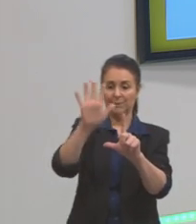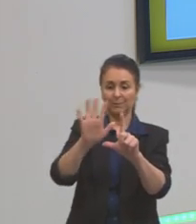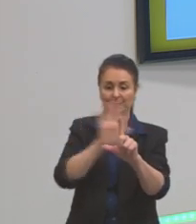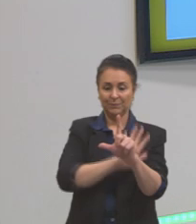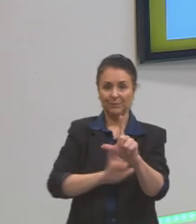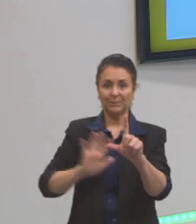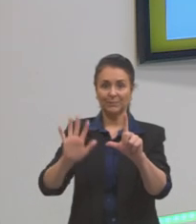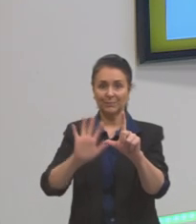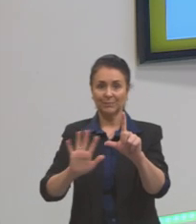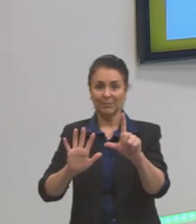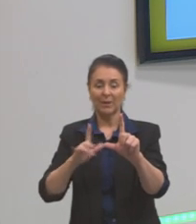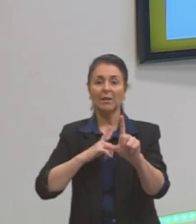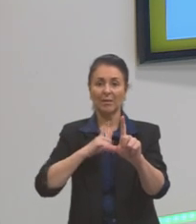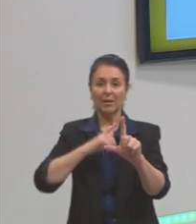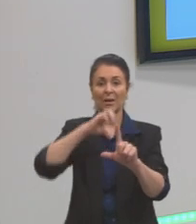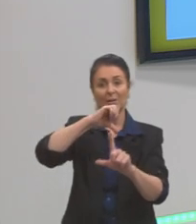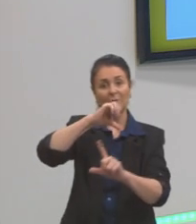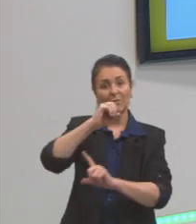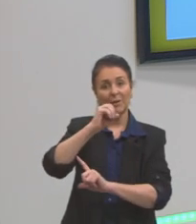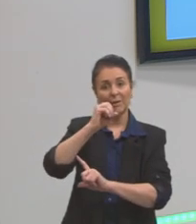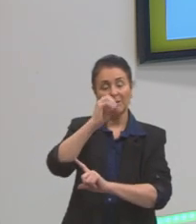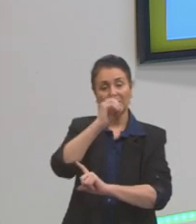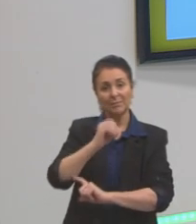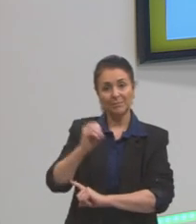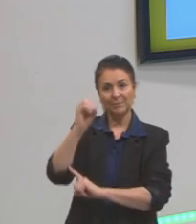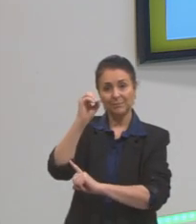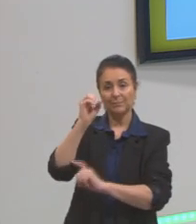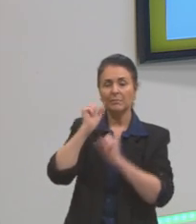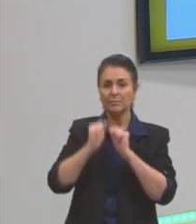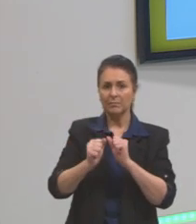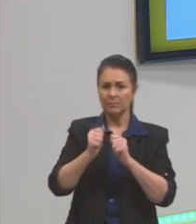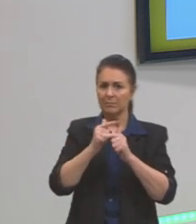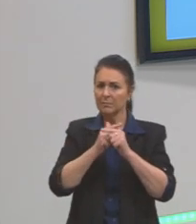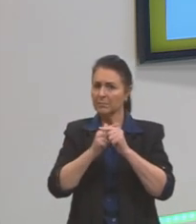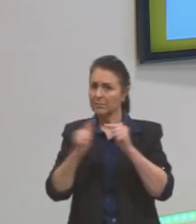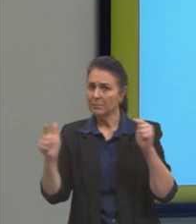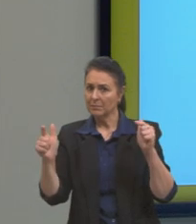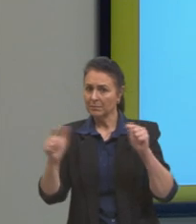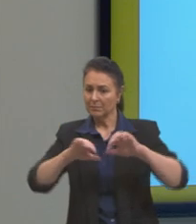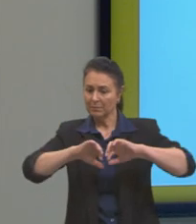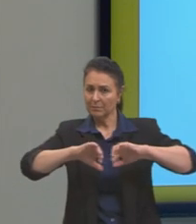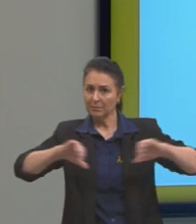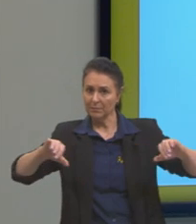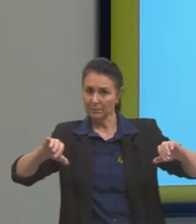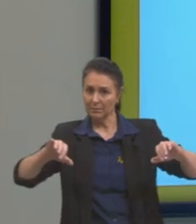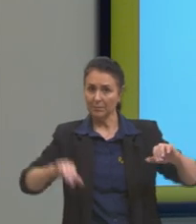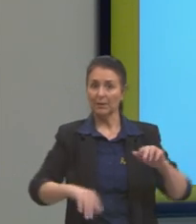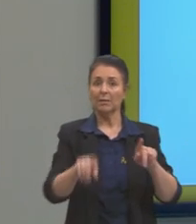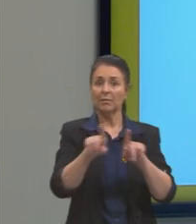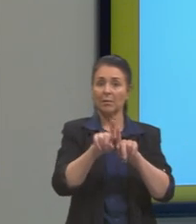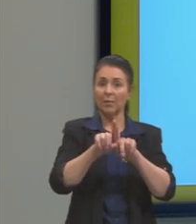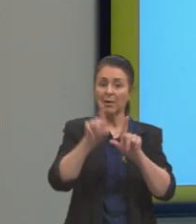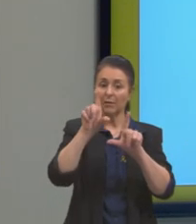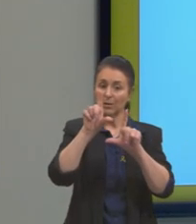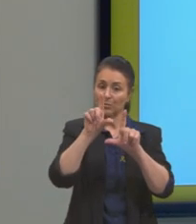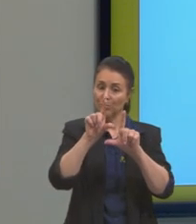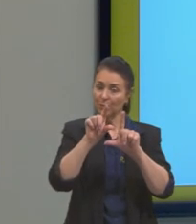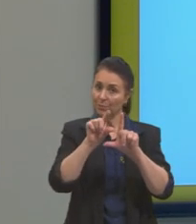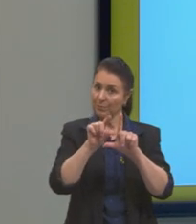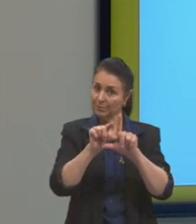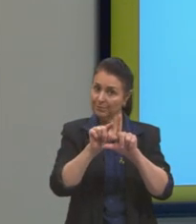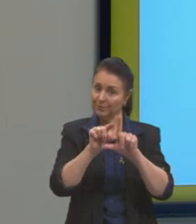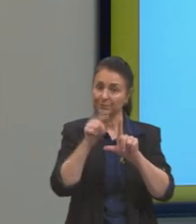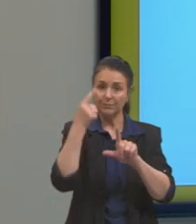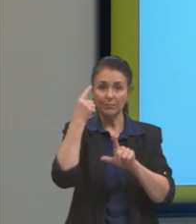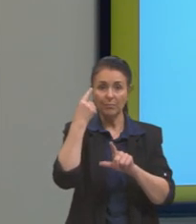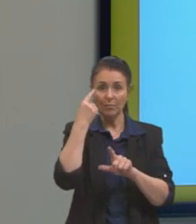Assim como podemos separar aquele ângulo de 90 graus em ângulos menores. Poderíamos separar aqui, inclusive, esse